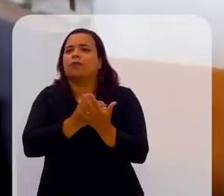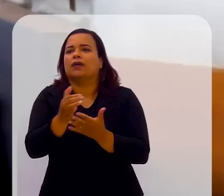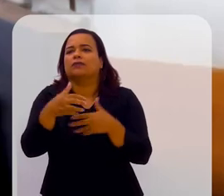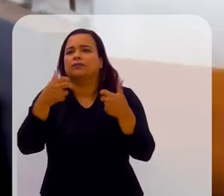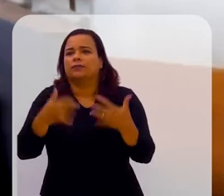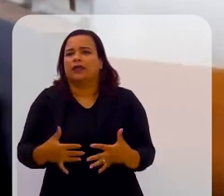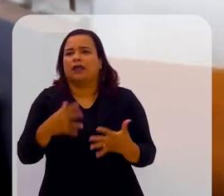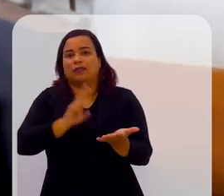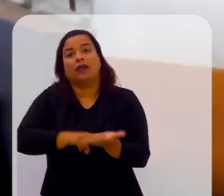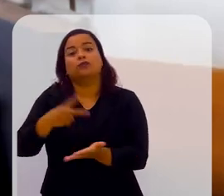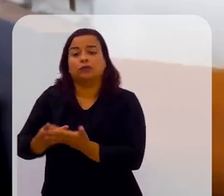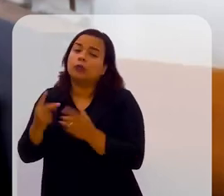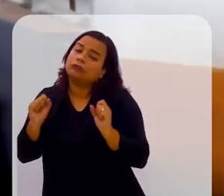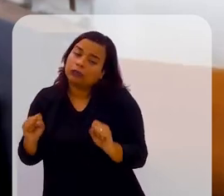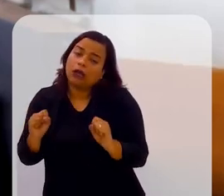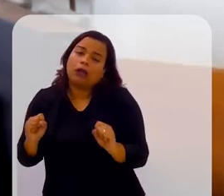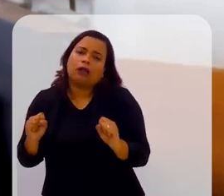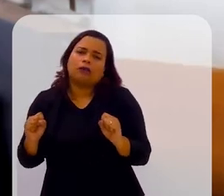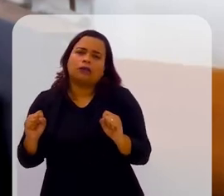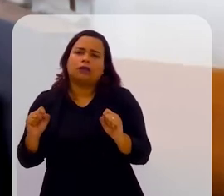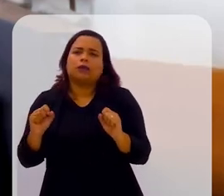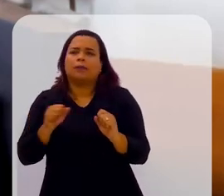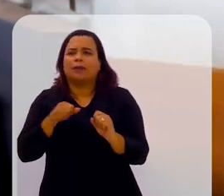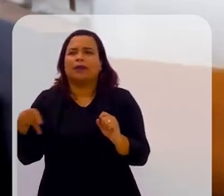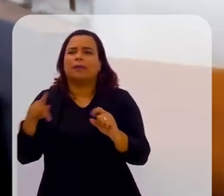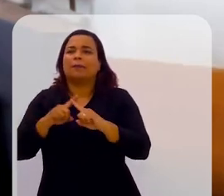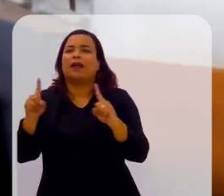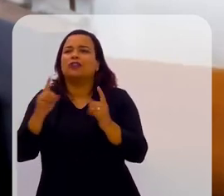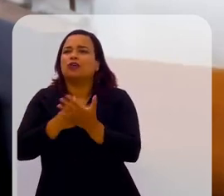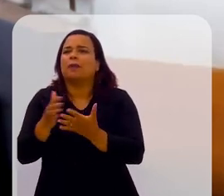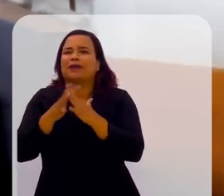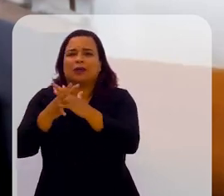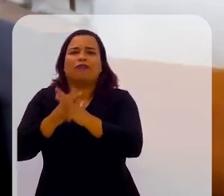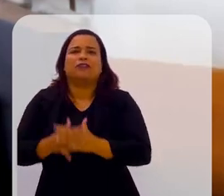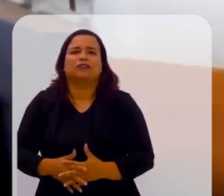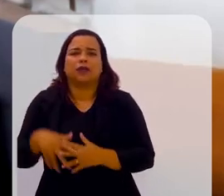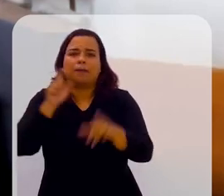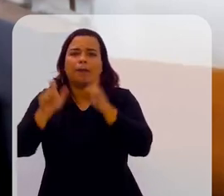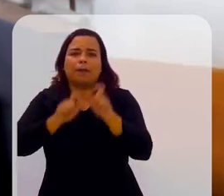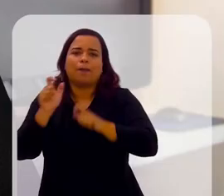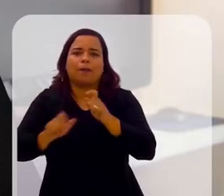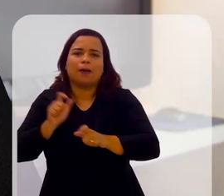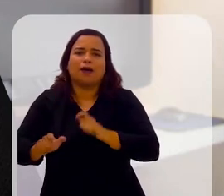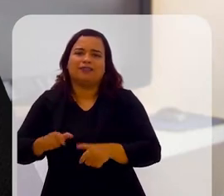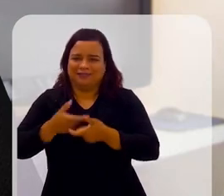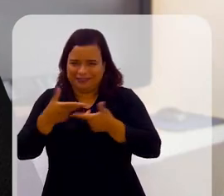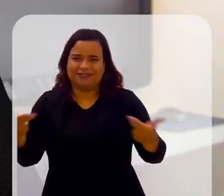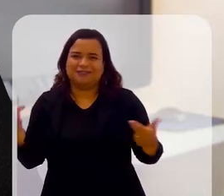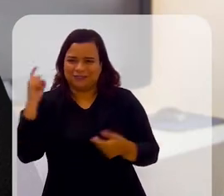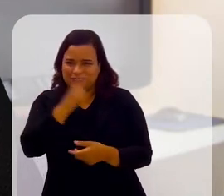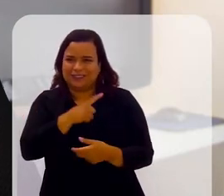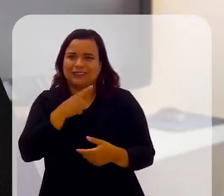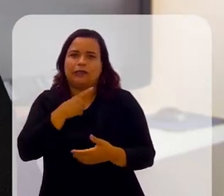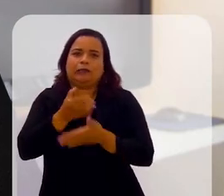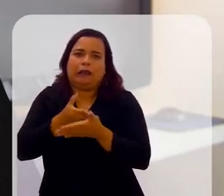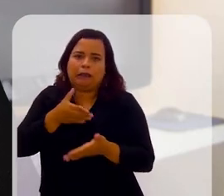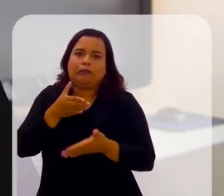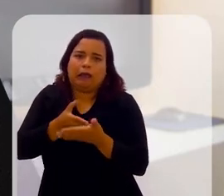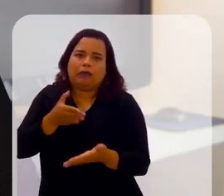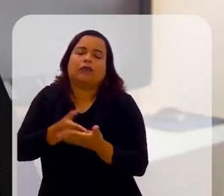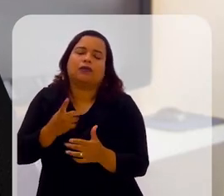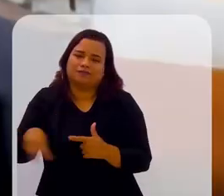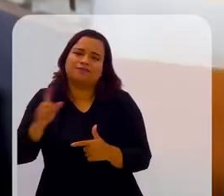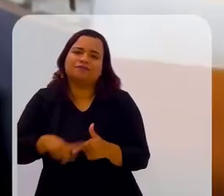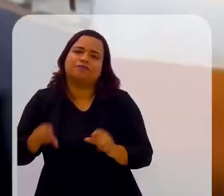você fala, poderia fazer uma tradução simultânea. Poderia. Só que começa a ficar muito, muito complexo. Em terra, né?